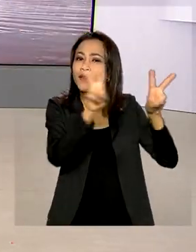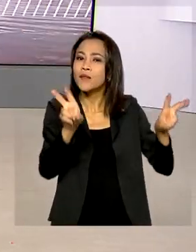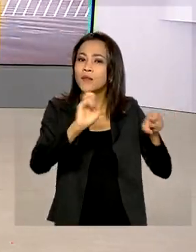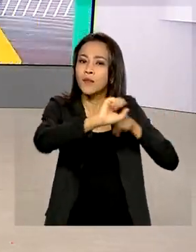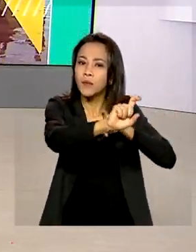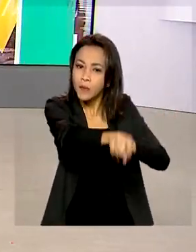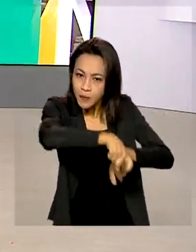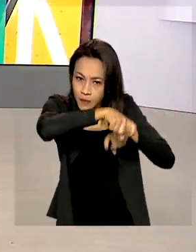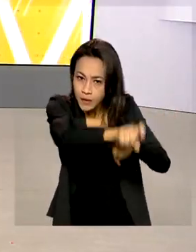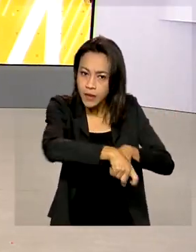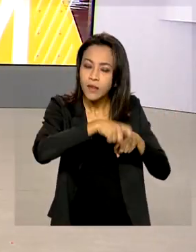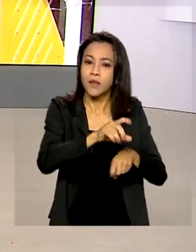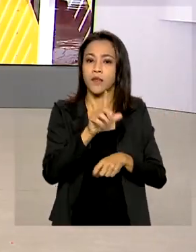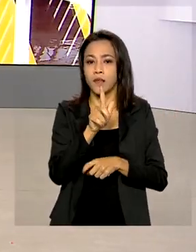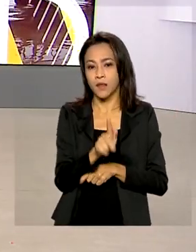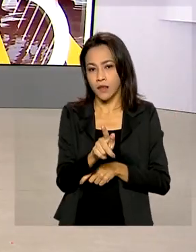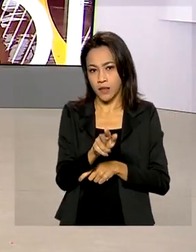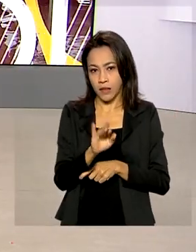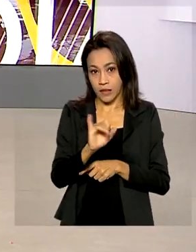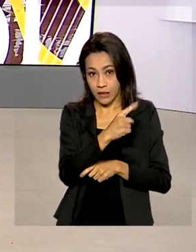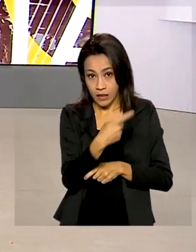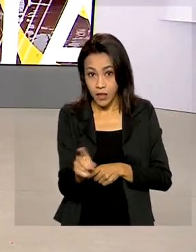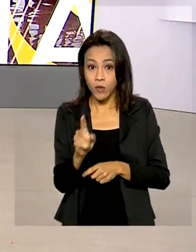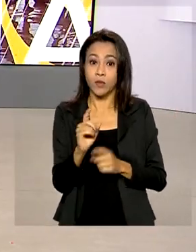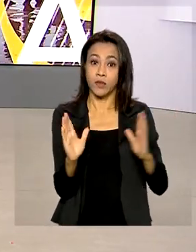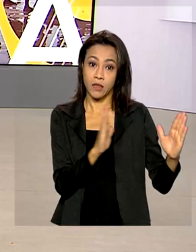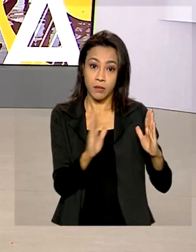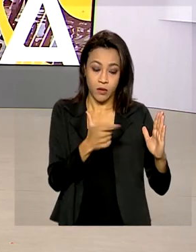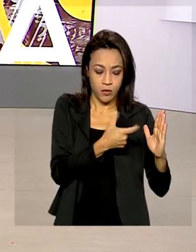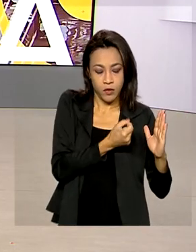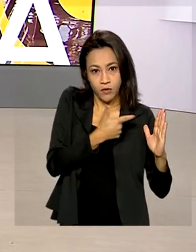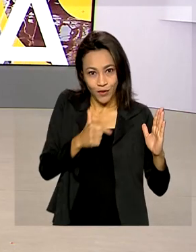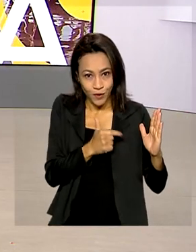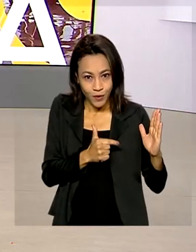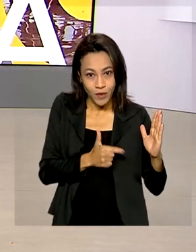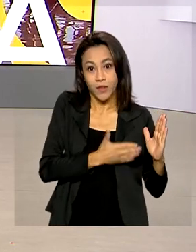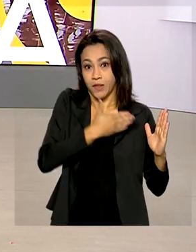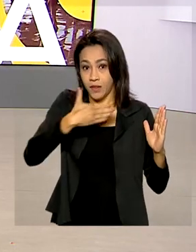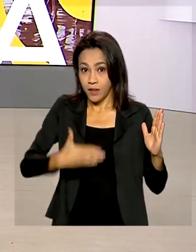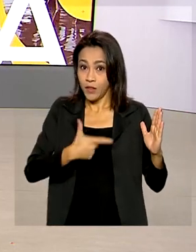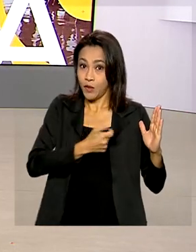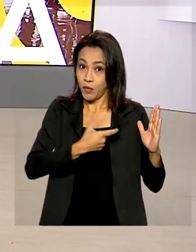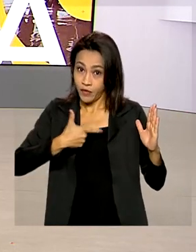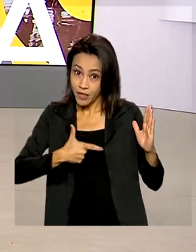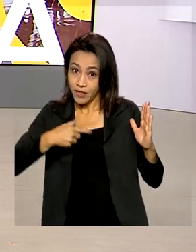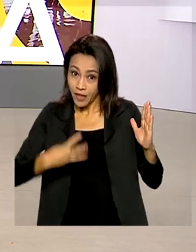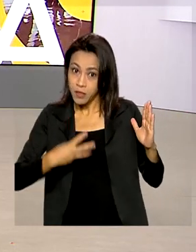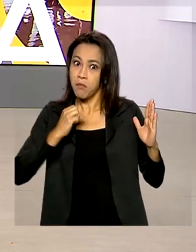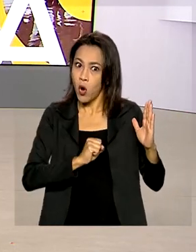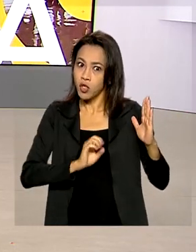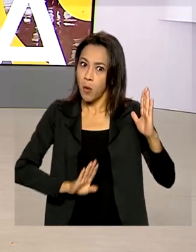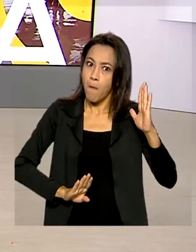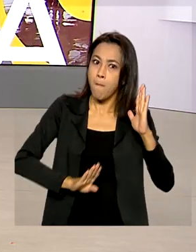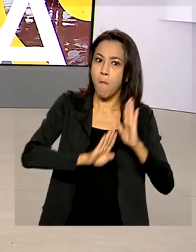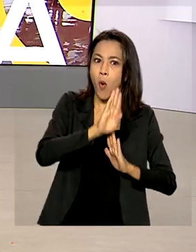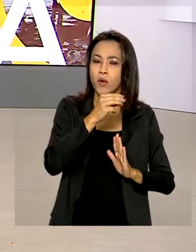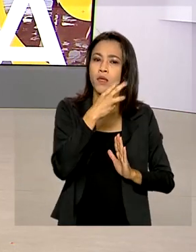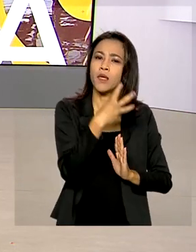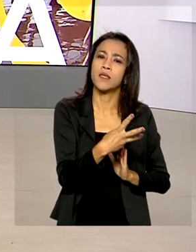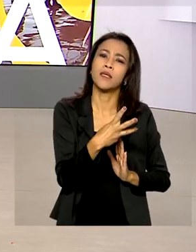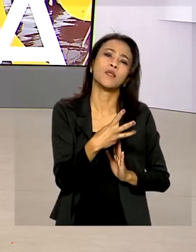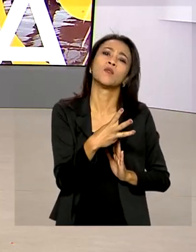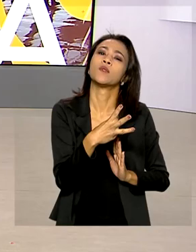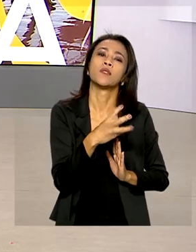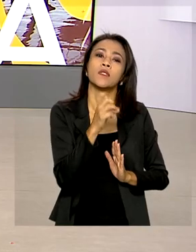A produção de grãos para a safra 2022-2023 poderá chegar a 308 milhões de